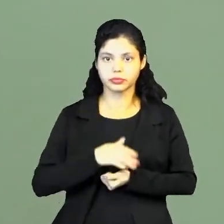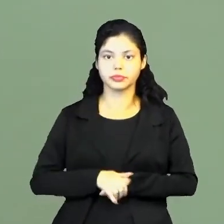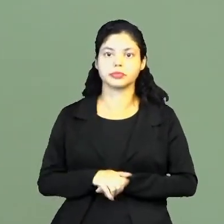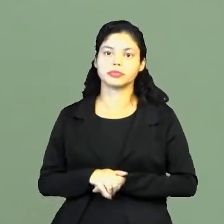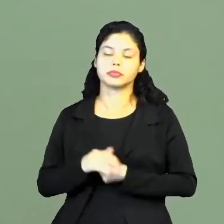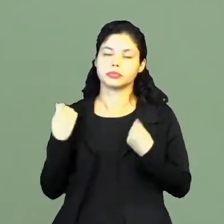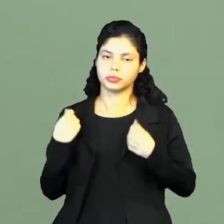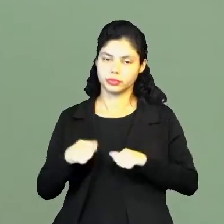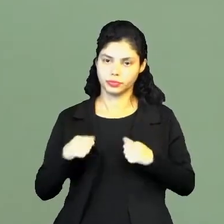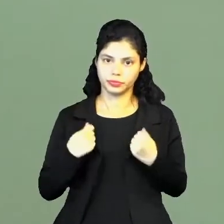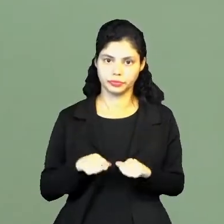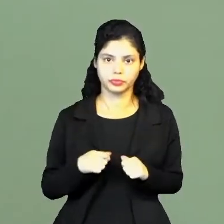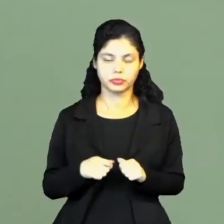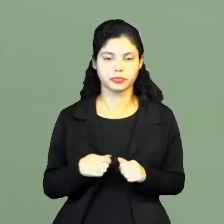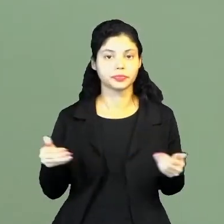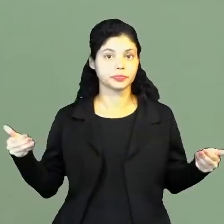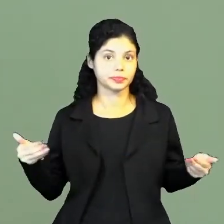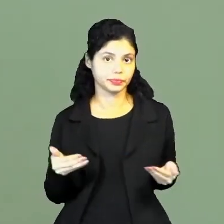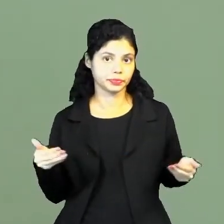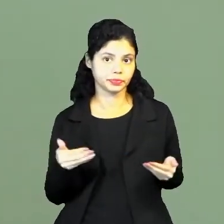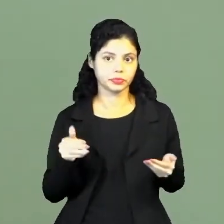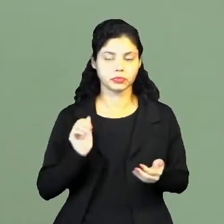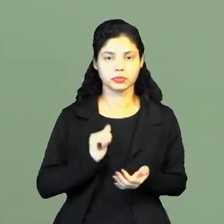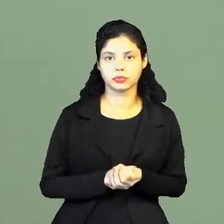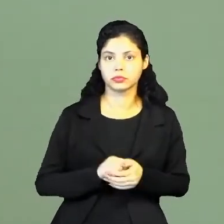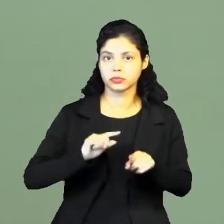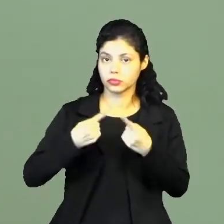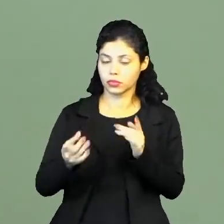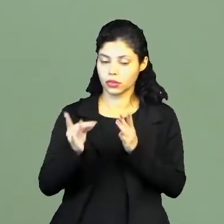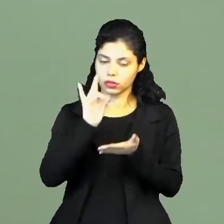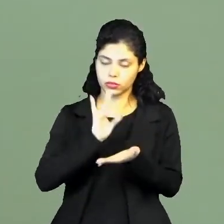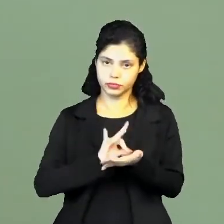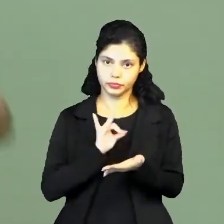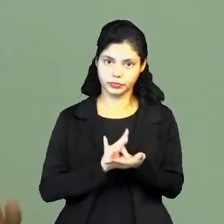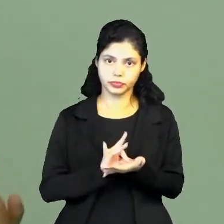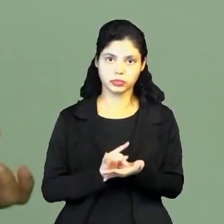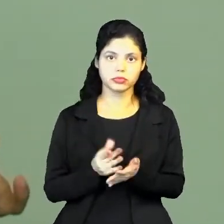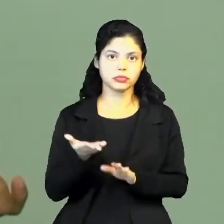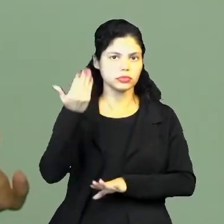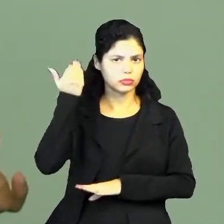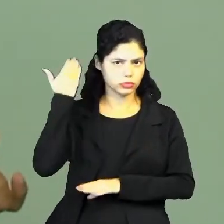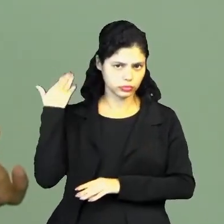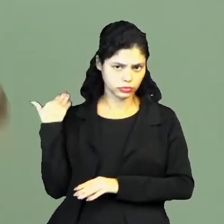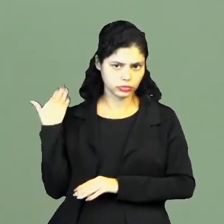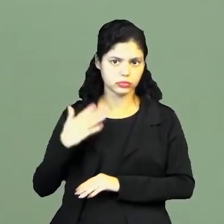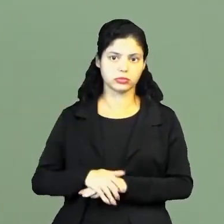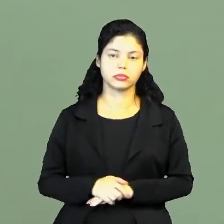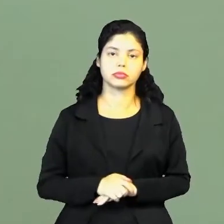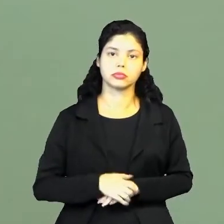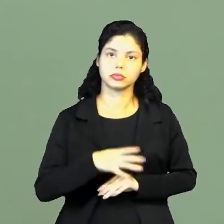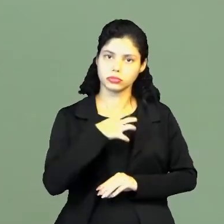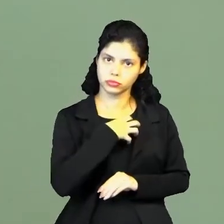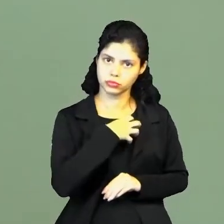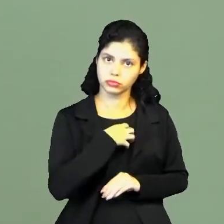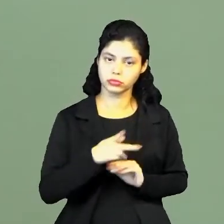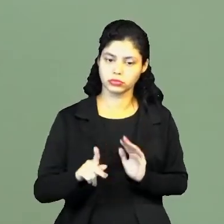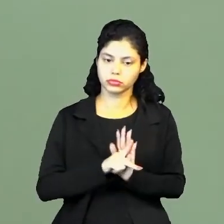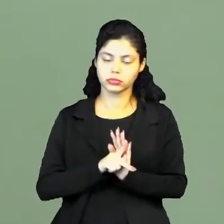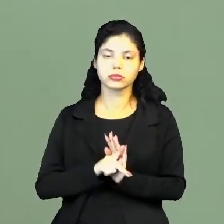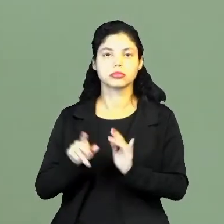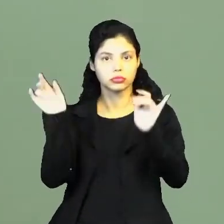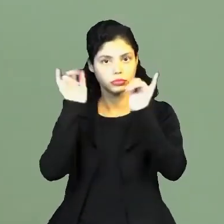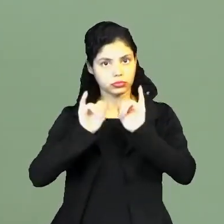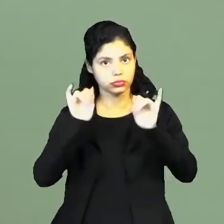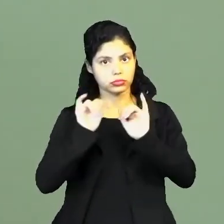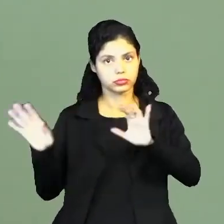notícia, ela precisa ser atual. Então, embora os fatos tenham acontecido no passado, né, o momento em que se dá a notícia